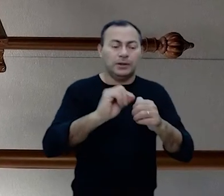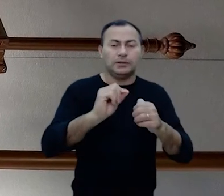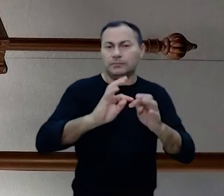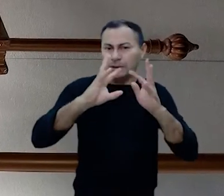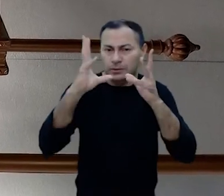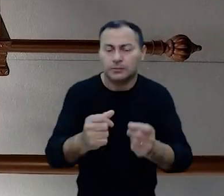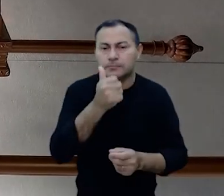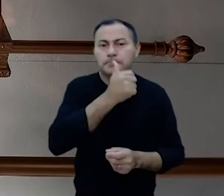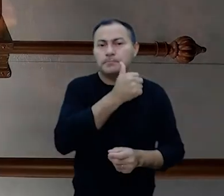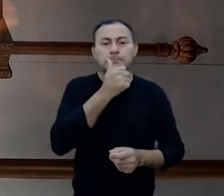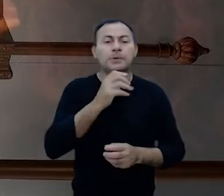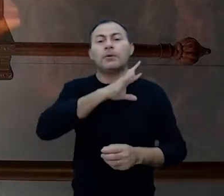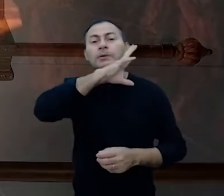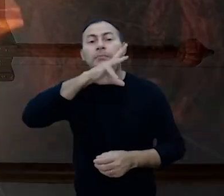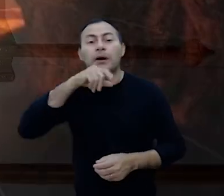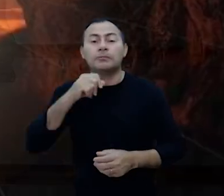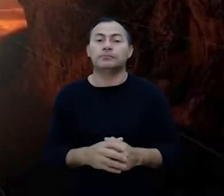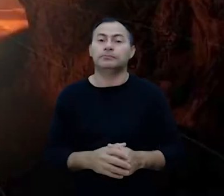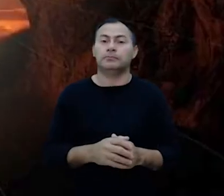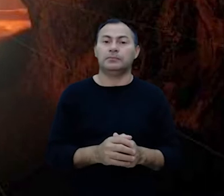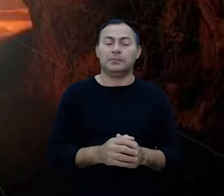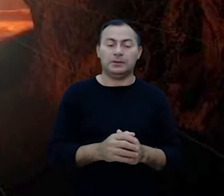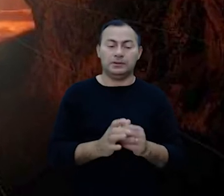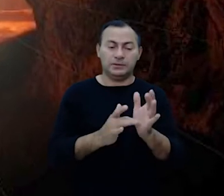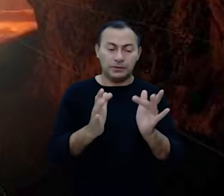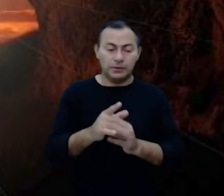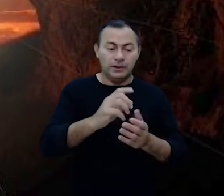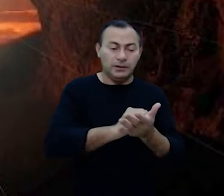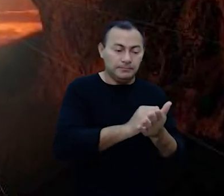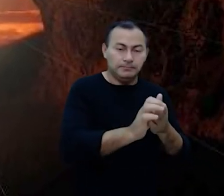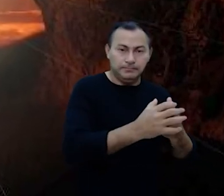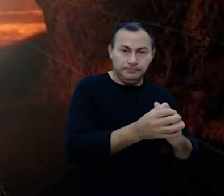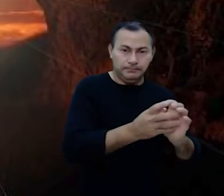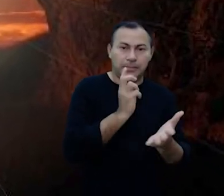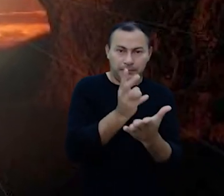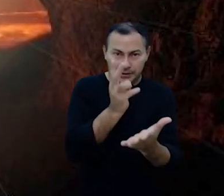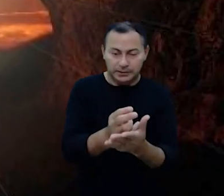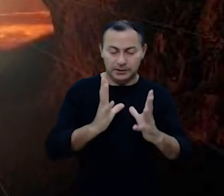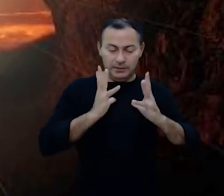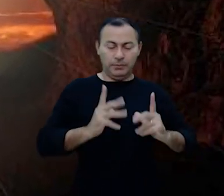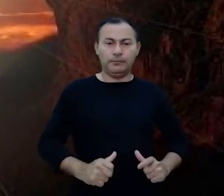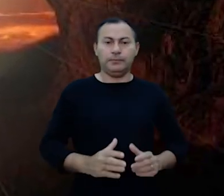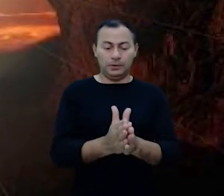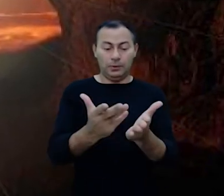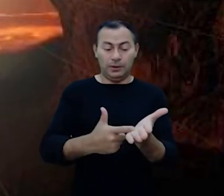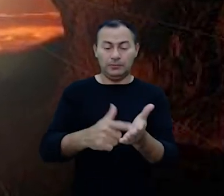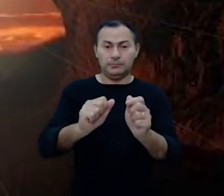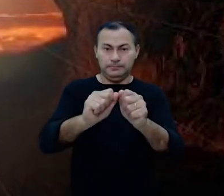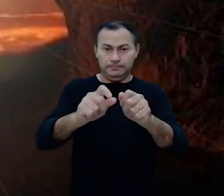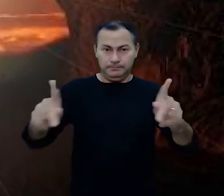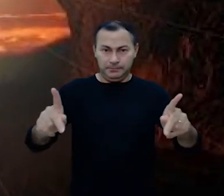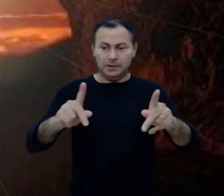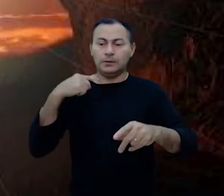final para todos os sacrifícios com animais. Ele foi ao lavatório e fez uma lavagem permanente. No livro de